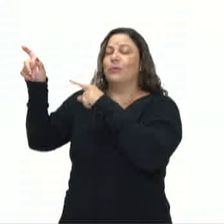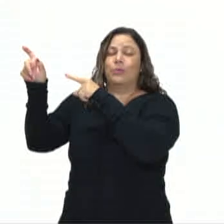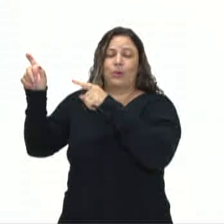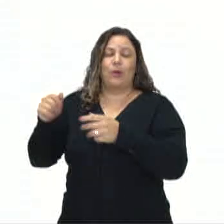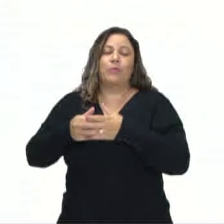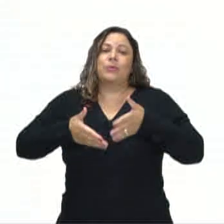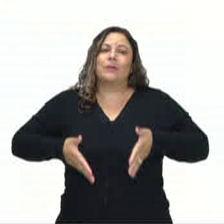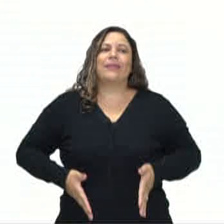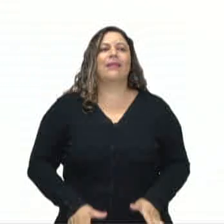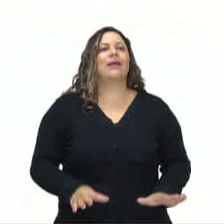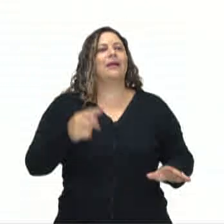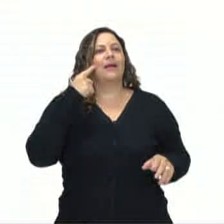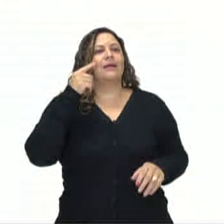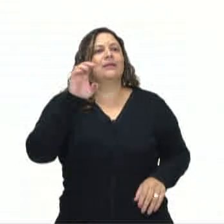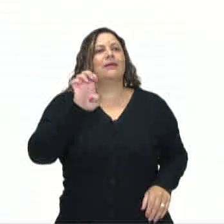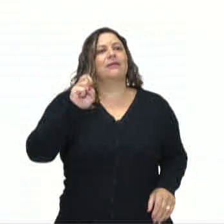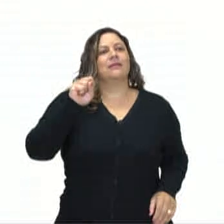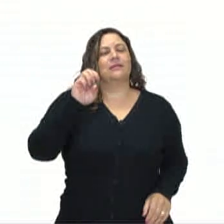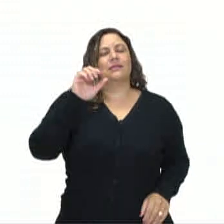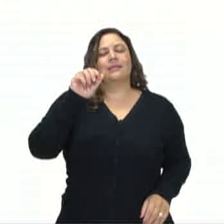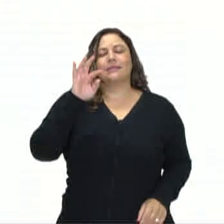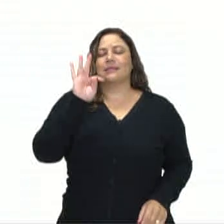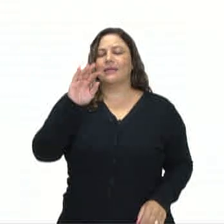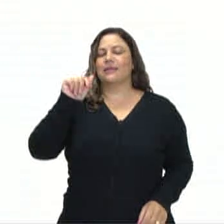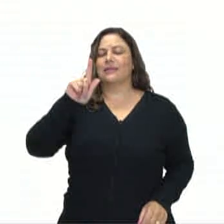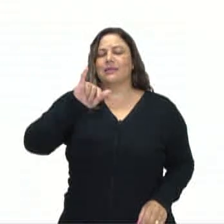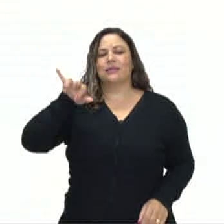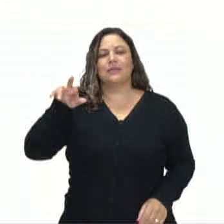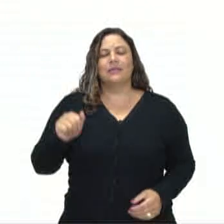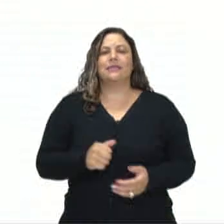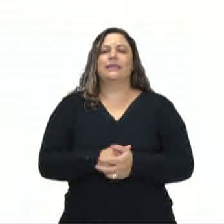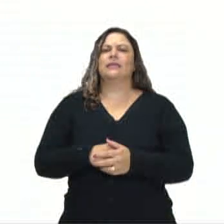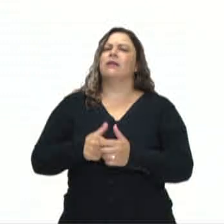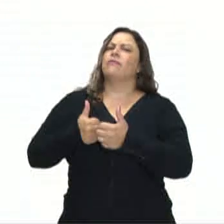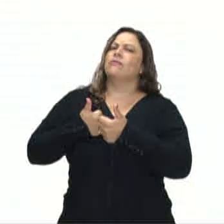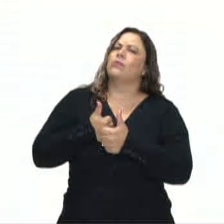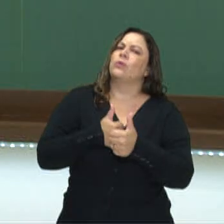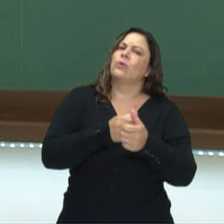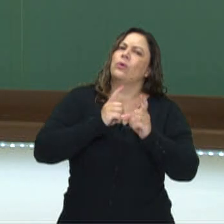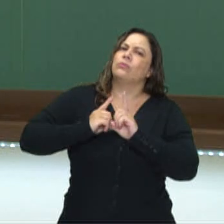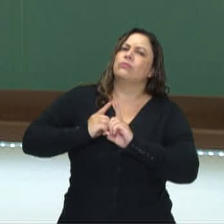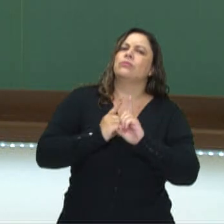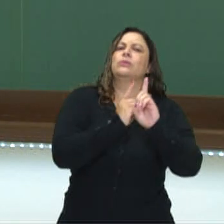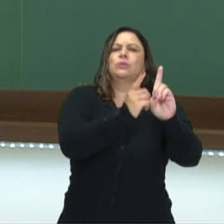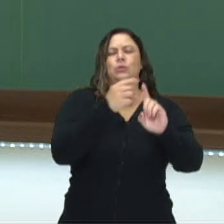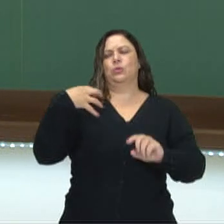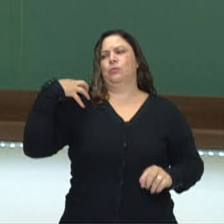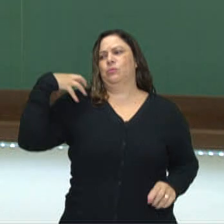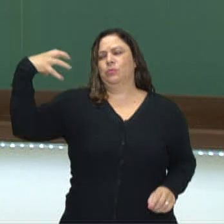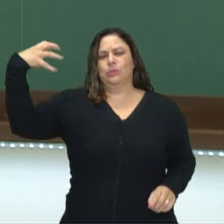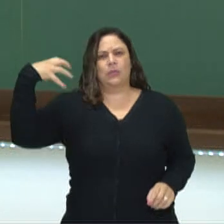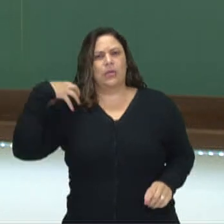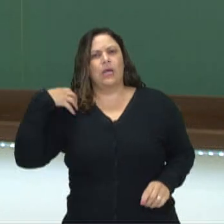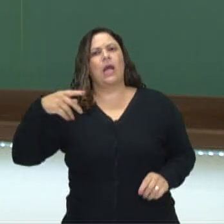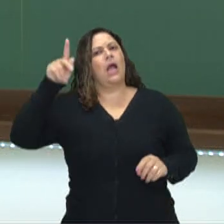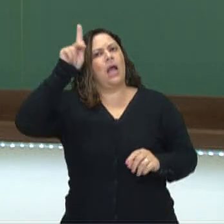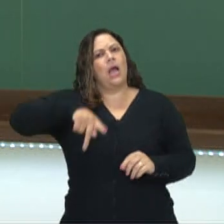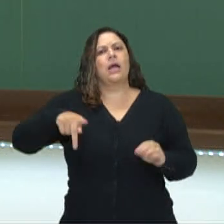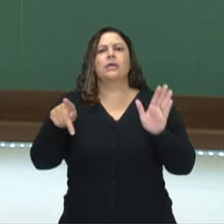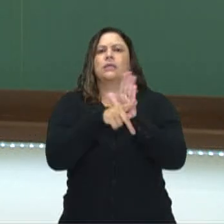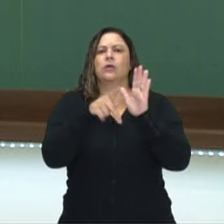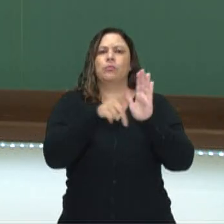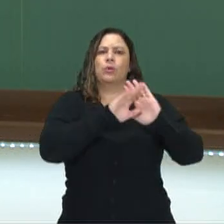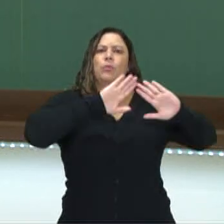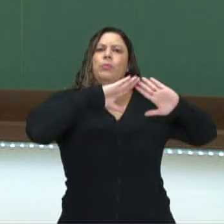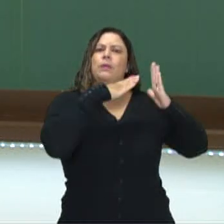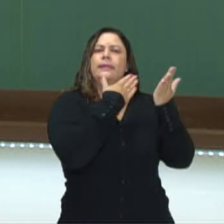biografia desse filósofo, foi discípulo de Platão, era considerado o cérebro da Academia de Platão. Na Academia de